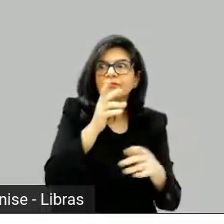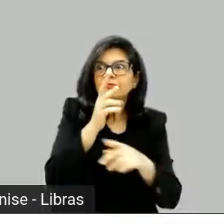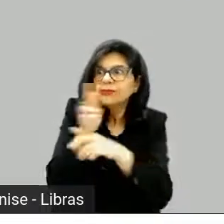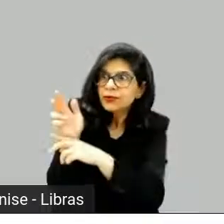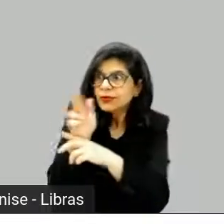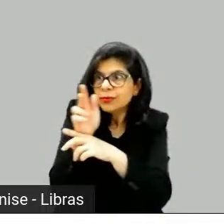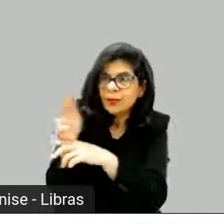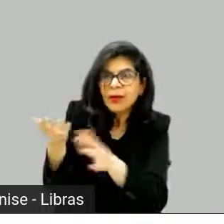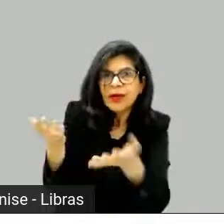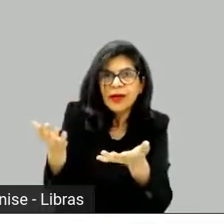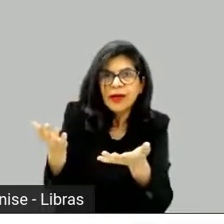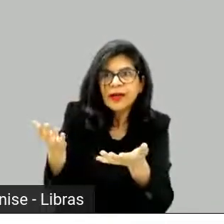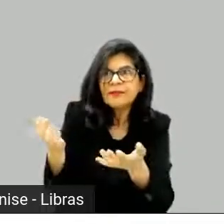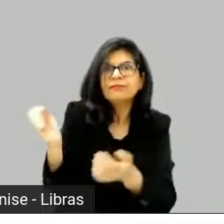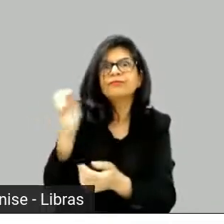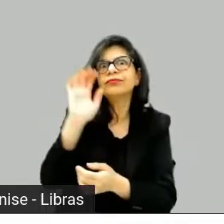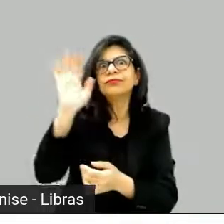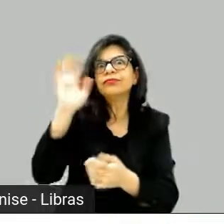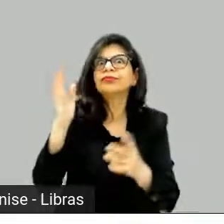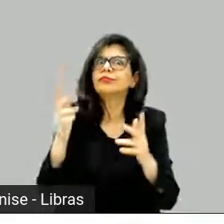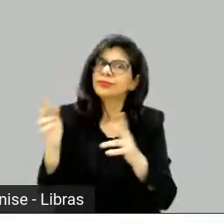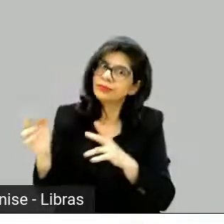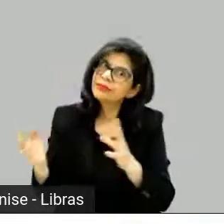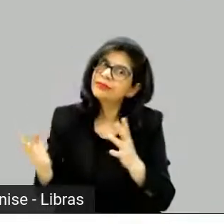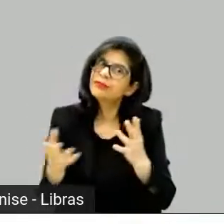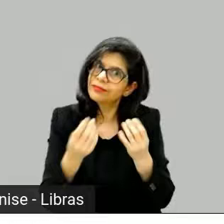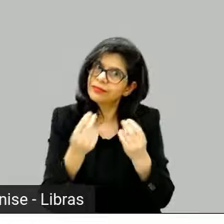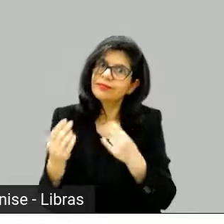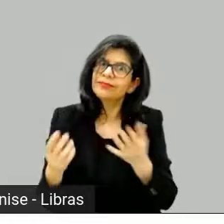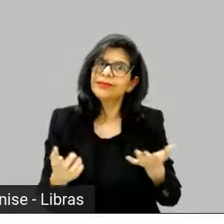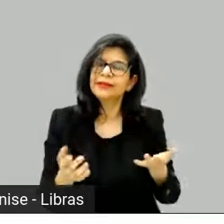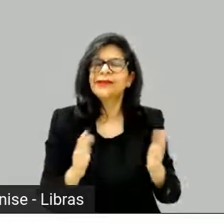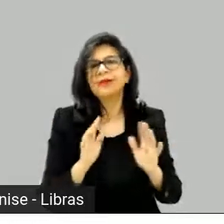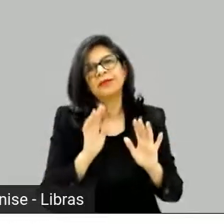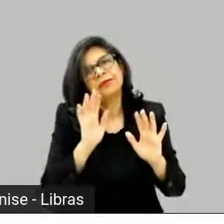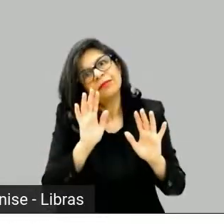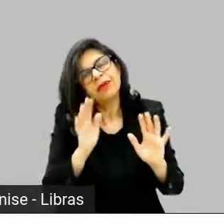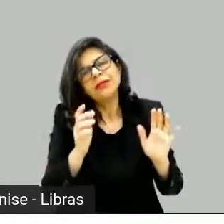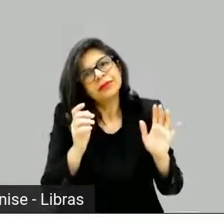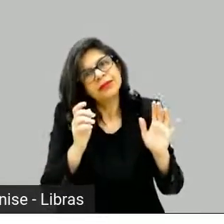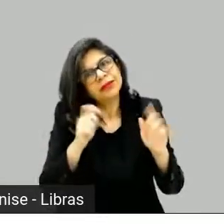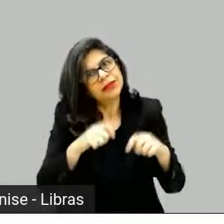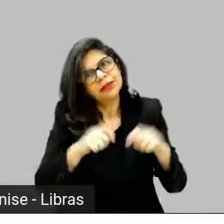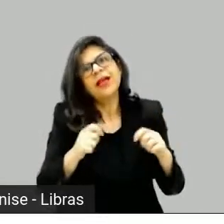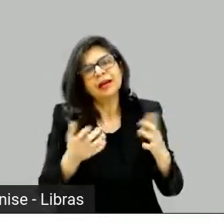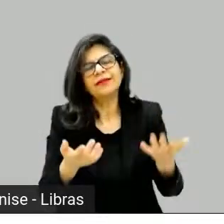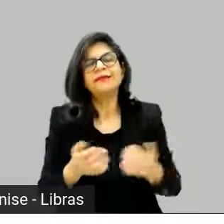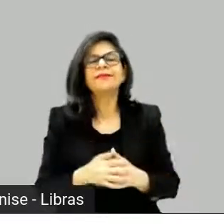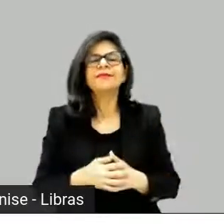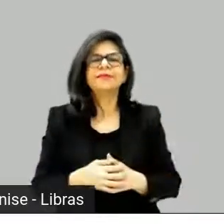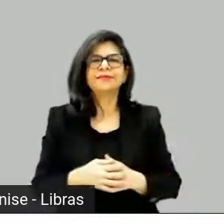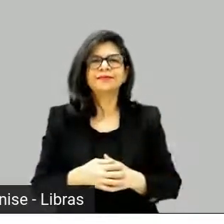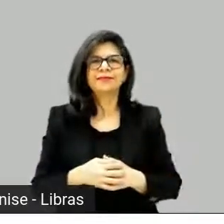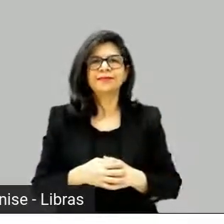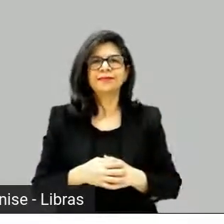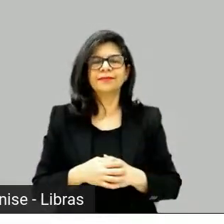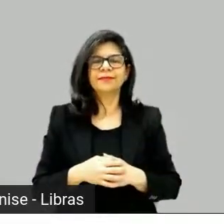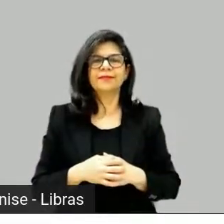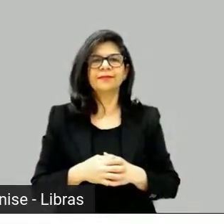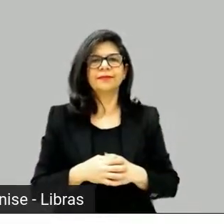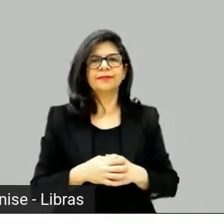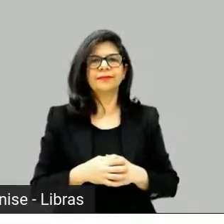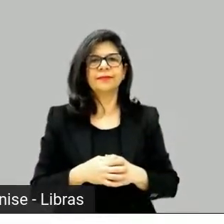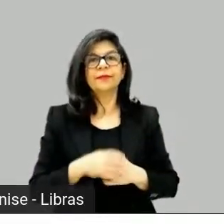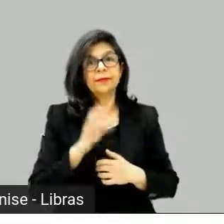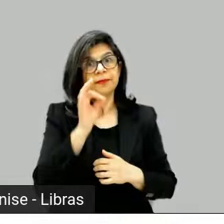vontade de escrever? É podcast, podcast de ficção. Eu tenho escutado uns ótimos, e aí você escuta aquilo, por exemplo, eu escutei um